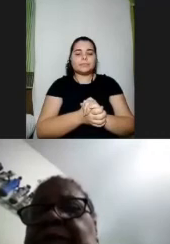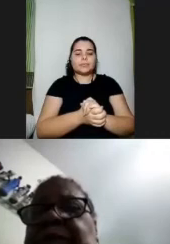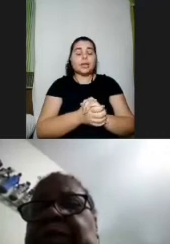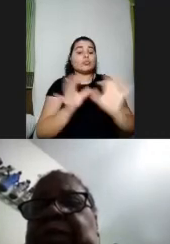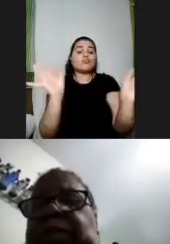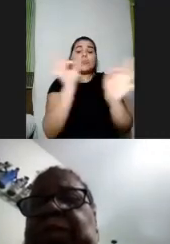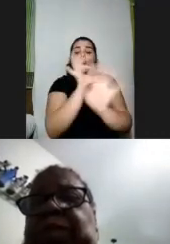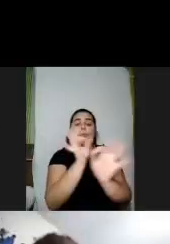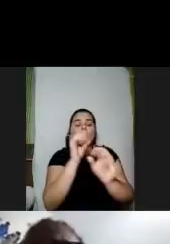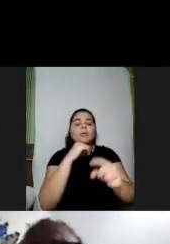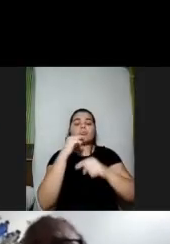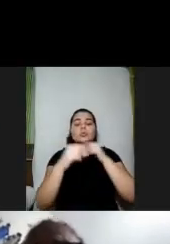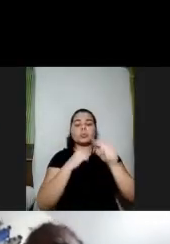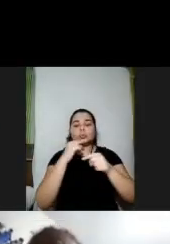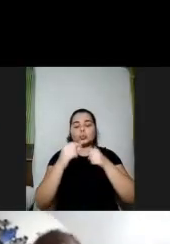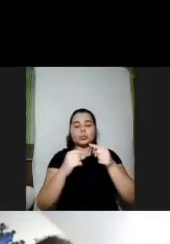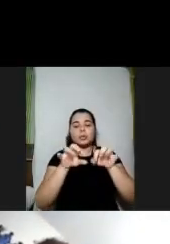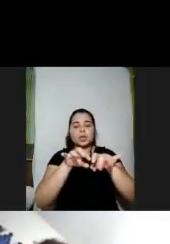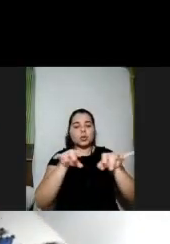pergunta via chat para mim